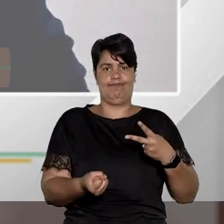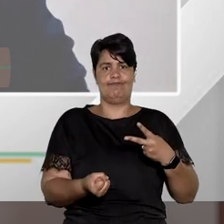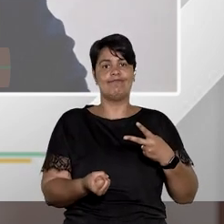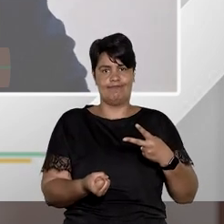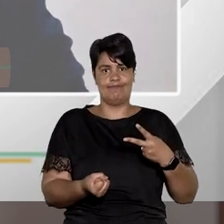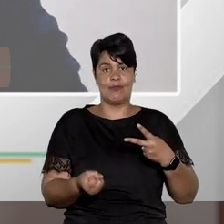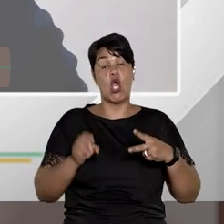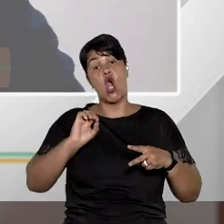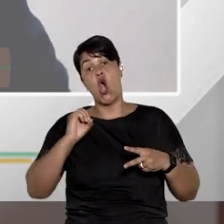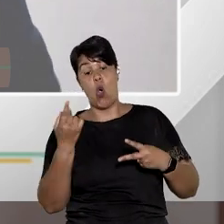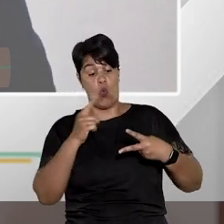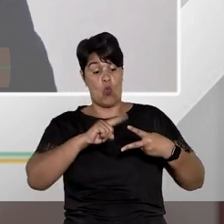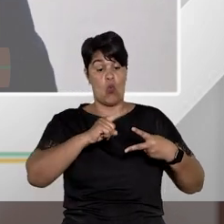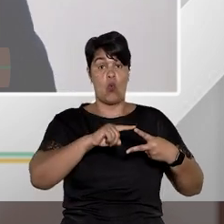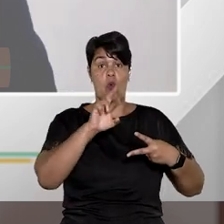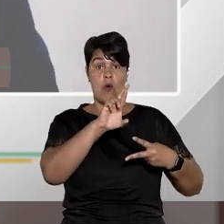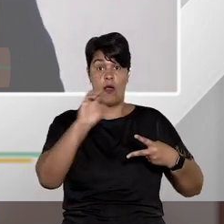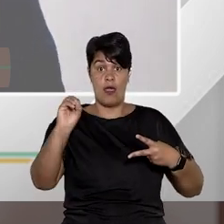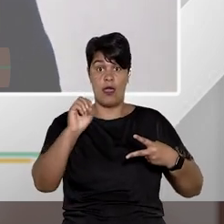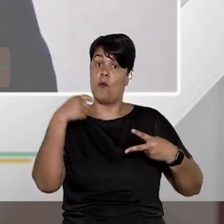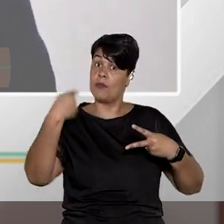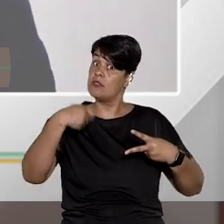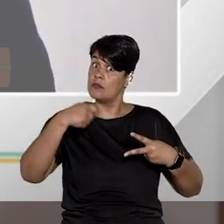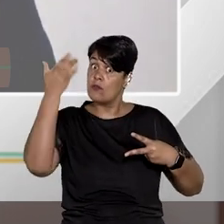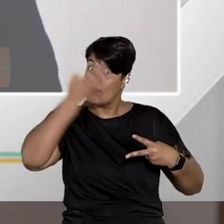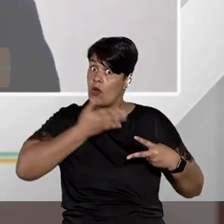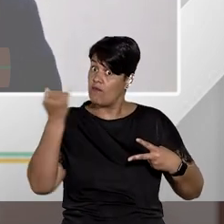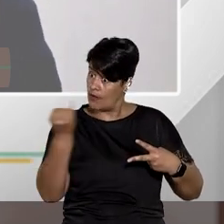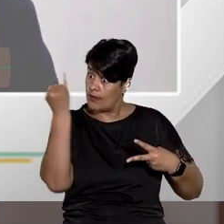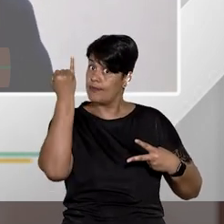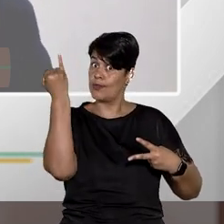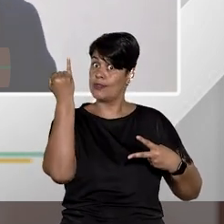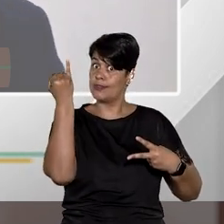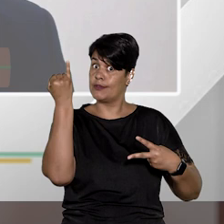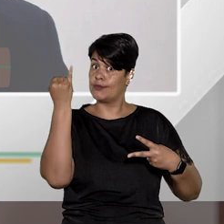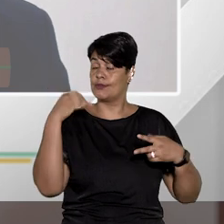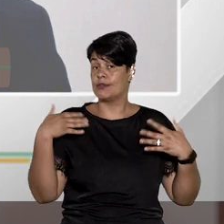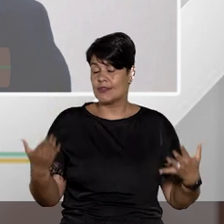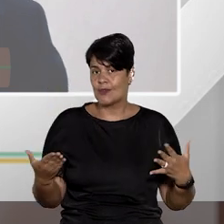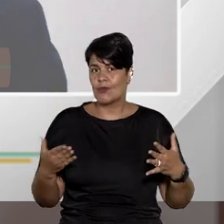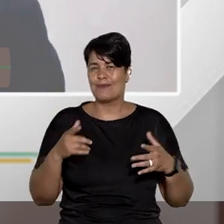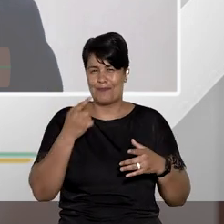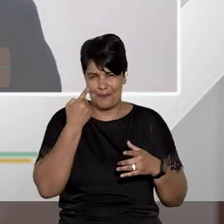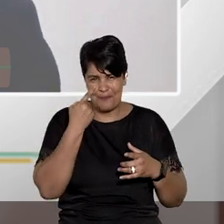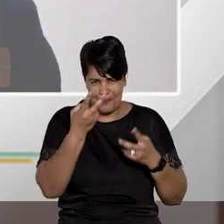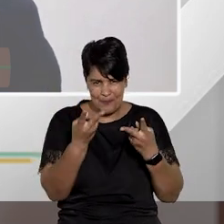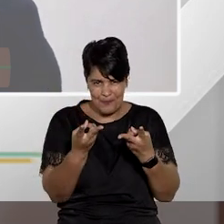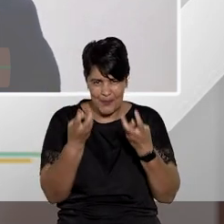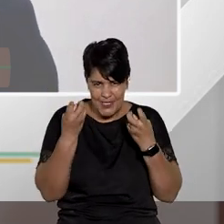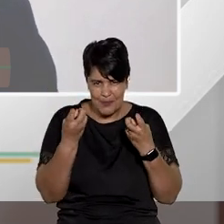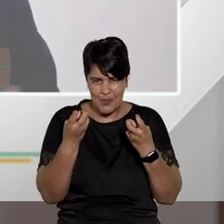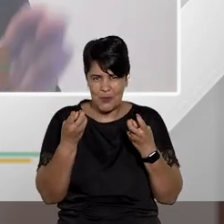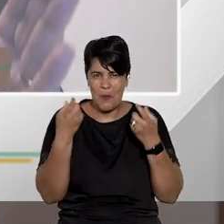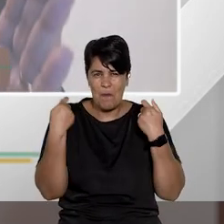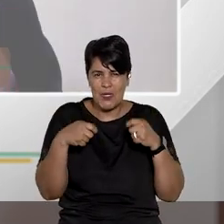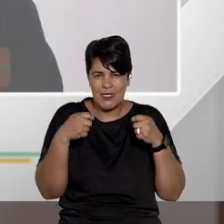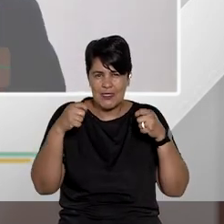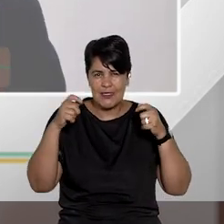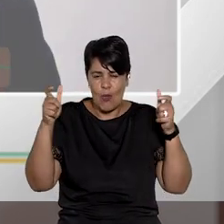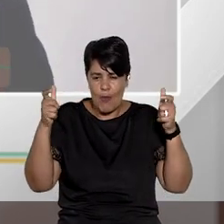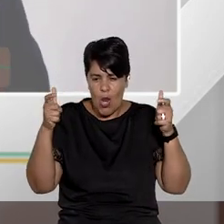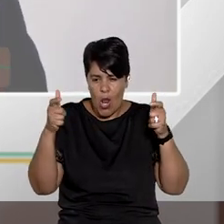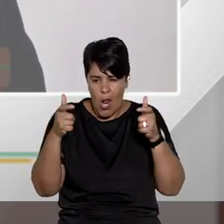extraordinário ser admitido então reparem que há funis há filtros na impetração perdão na interposição